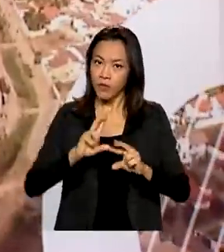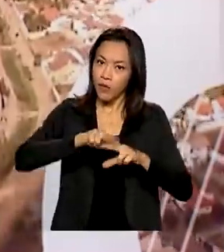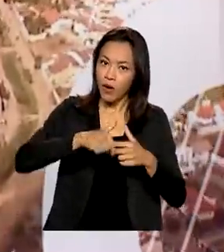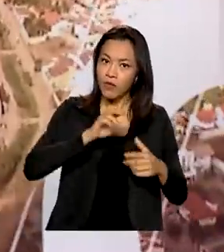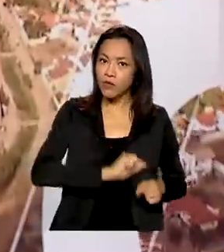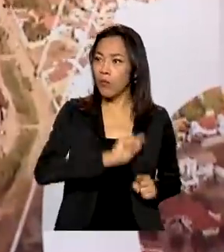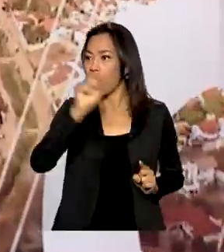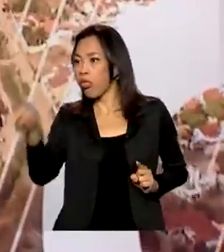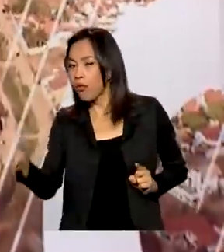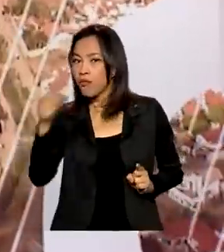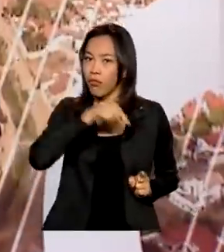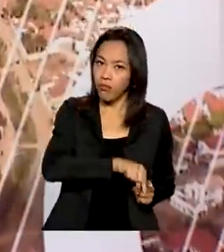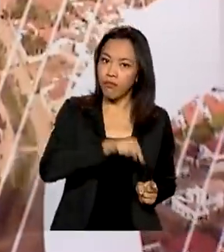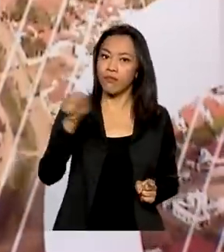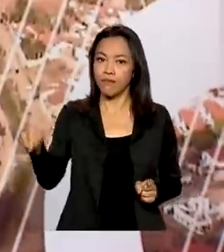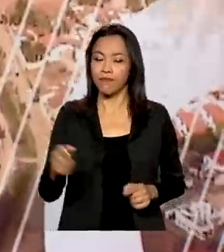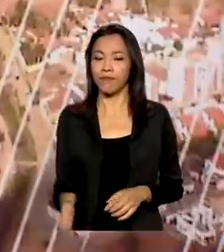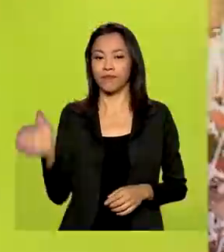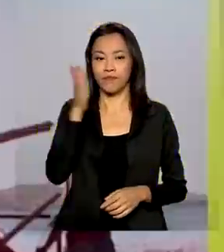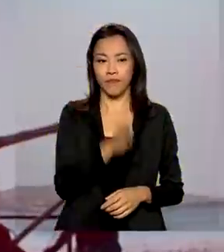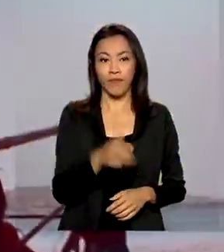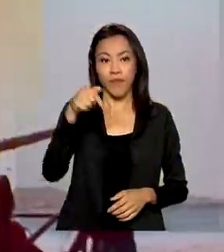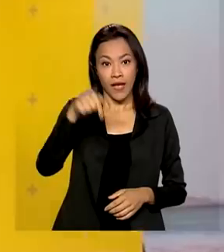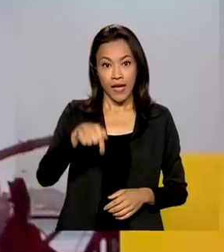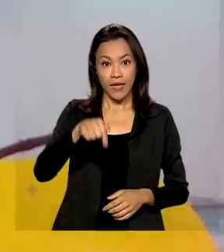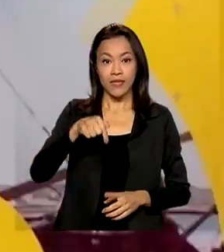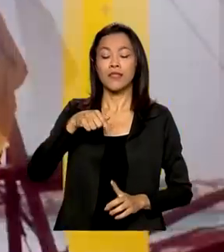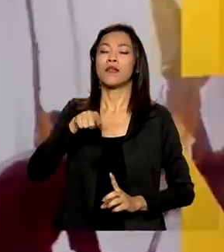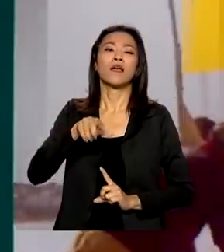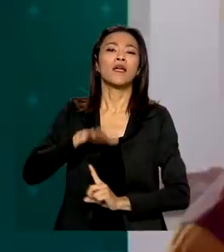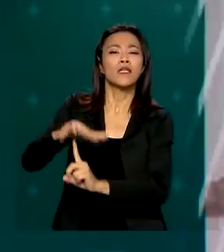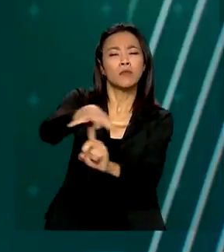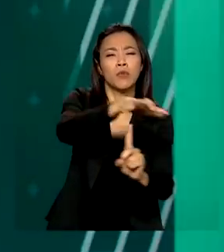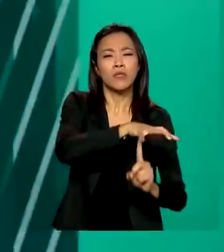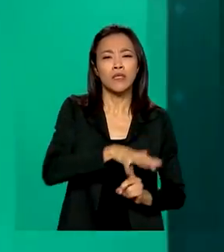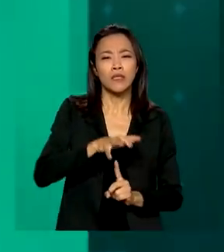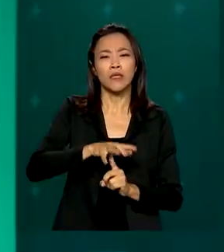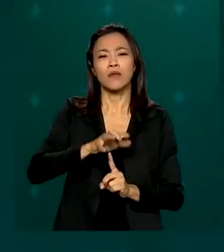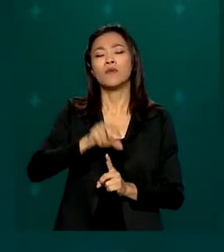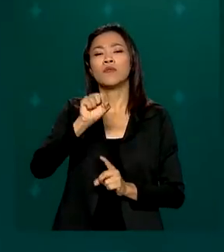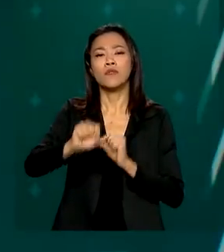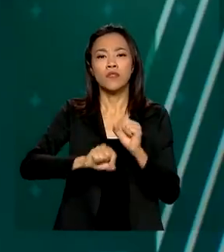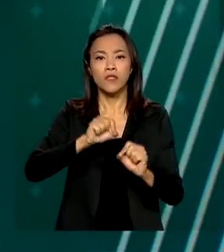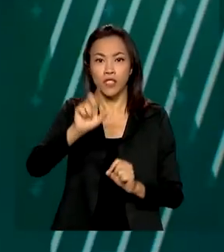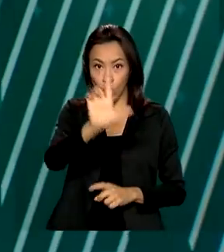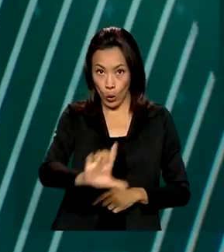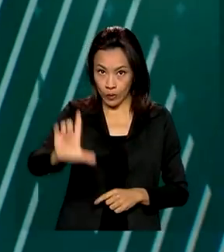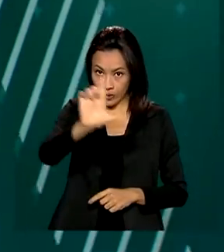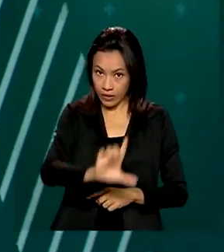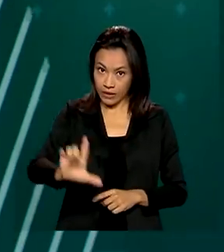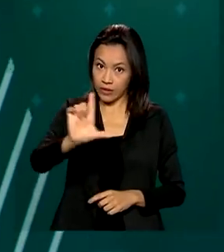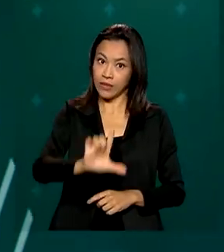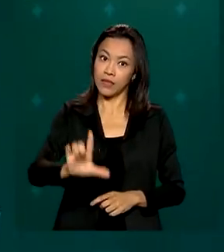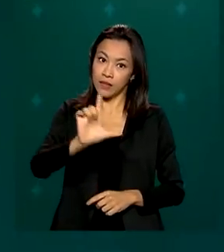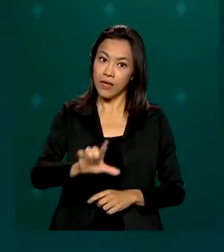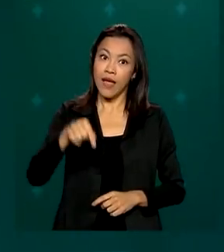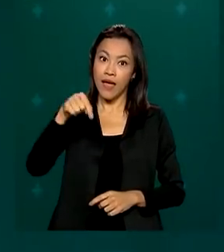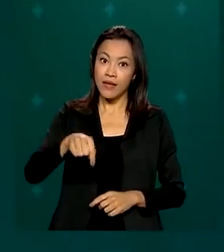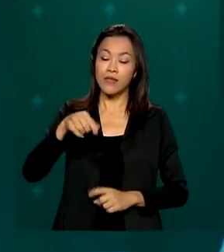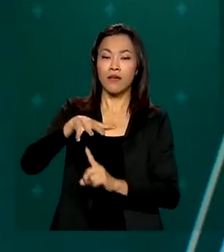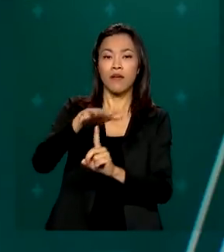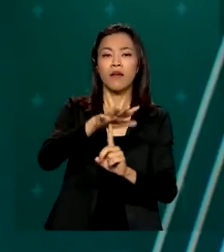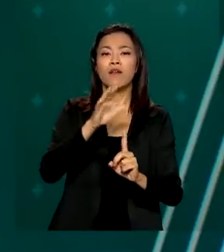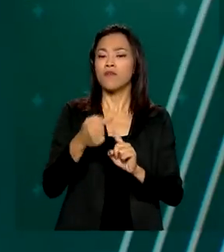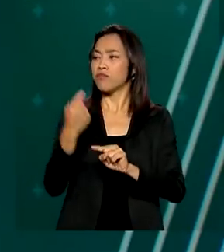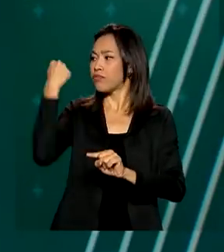A Expo Londrina, um dos maiores eventos agropecuários da América Latina, movimentou o mercado no Brasil. A feira, que terminou